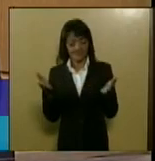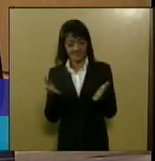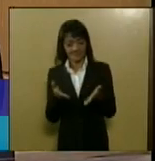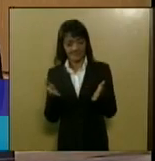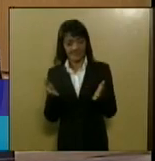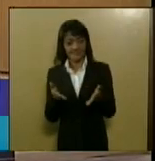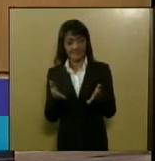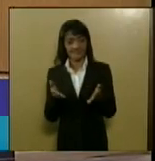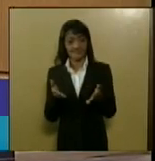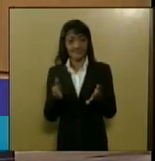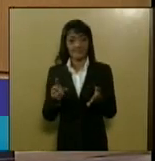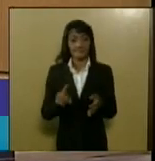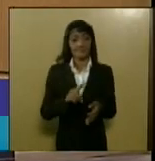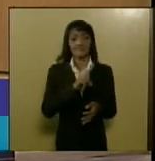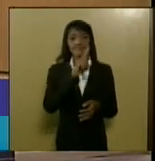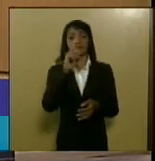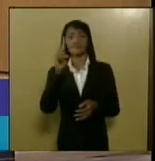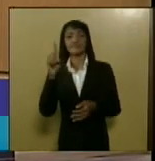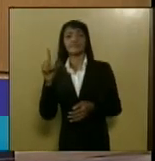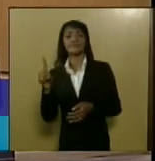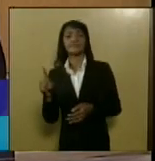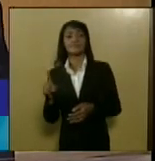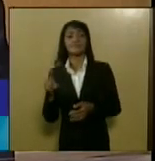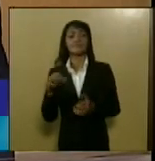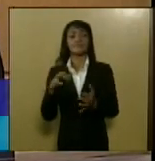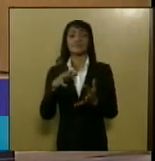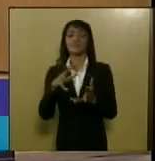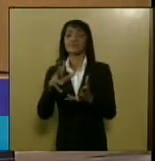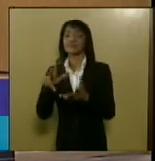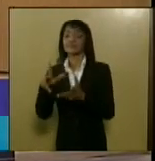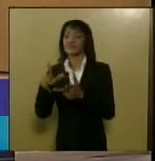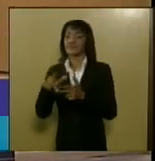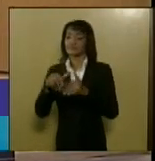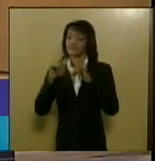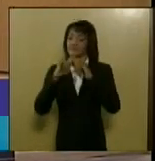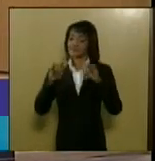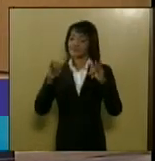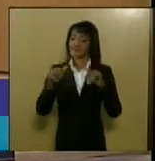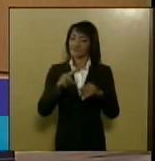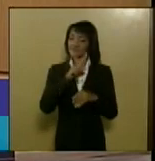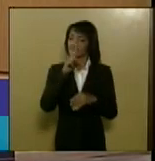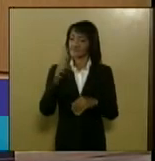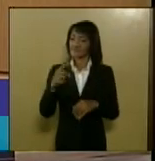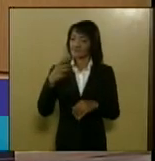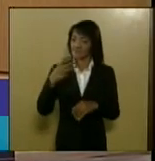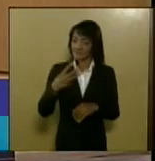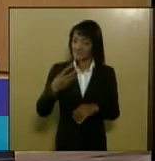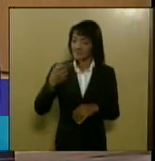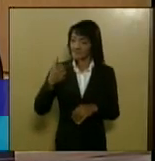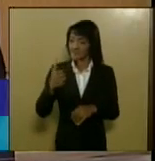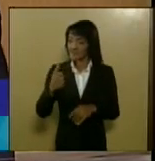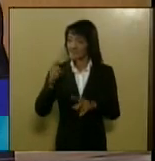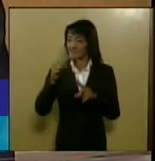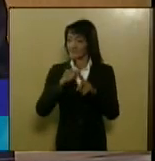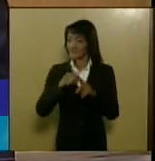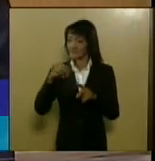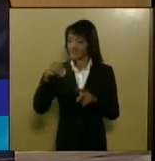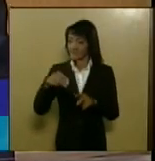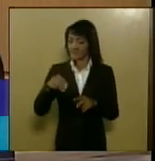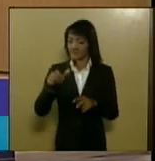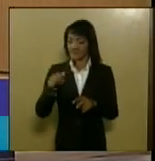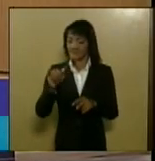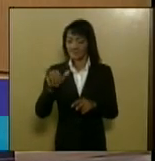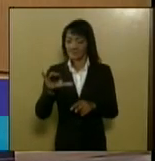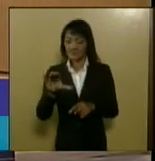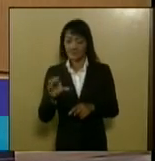mundial de alerta é o dia 31 de maio mas como vai haver votação amanhã